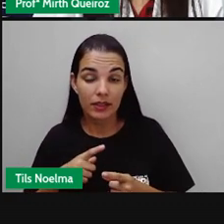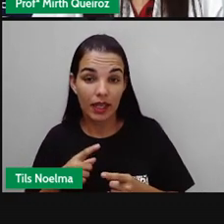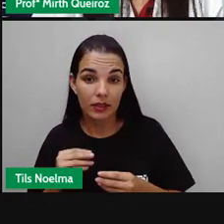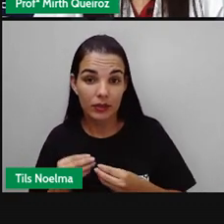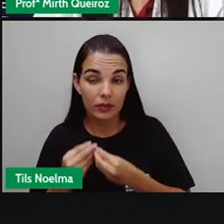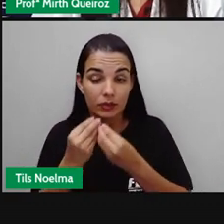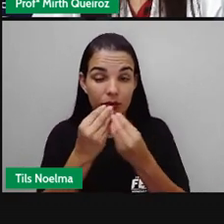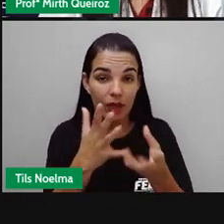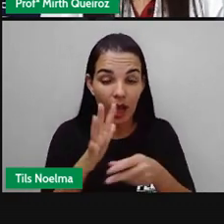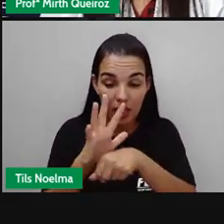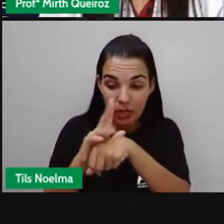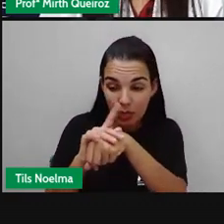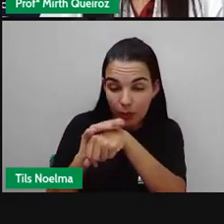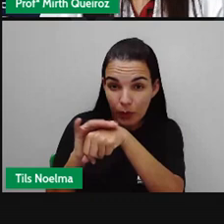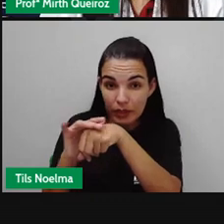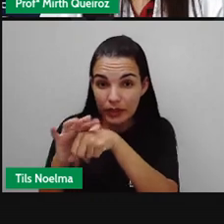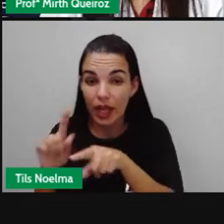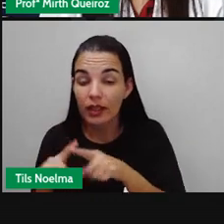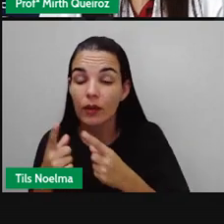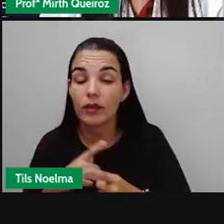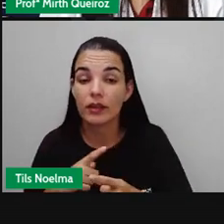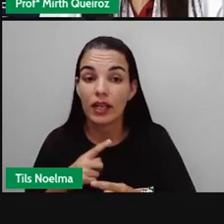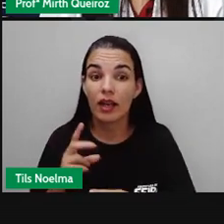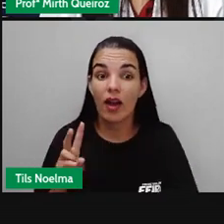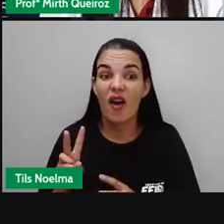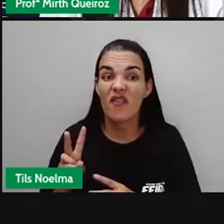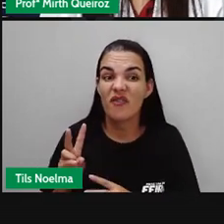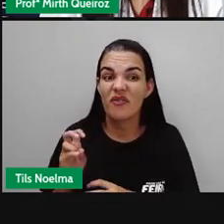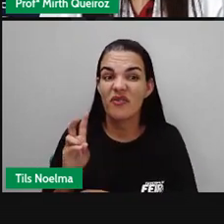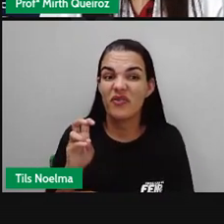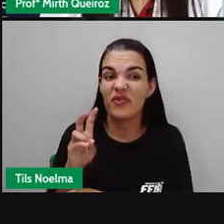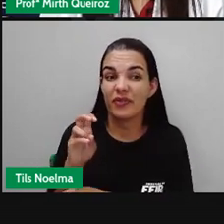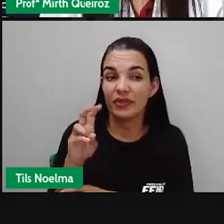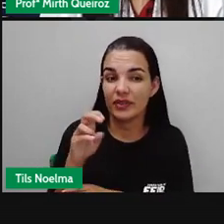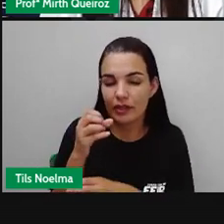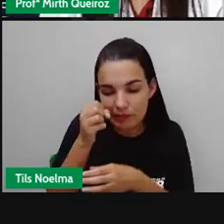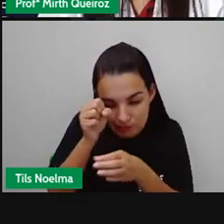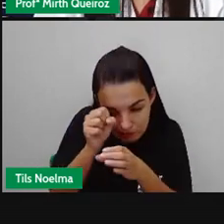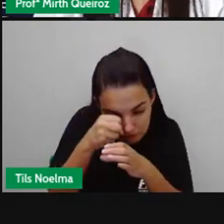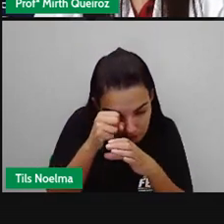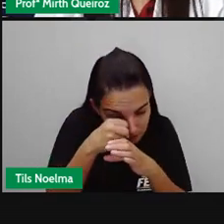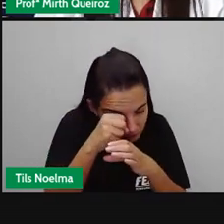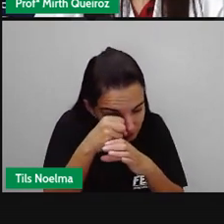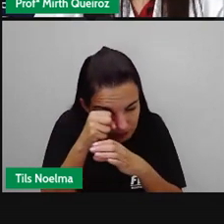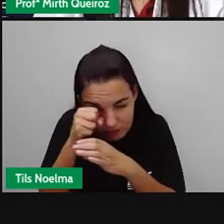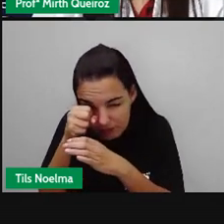doenças, nesse caso nós temos aqui seres microscópicos, certo?